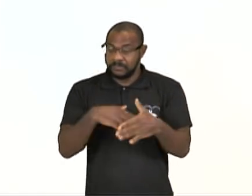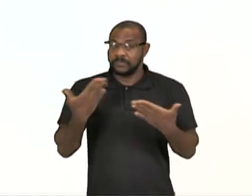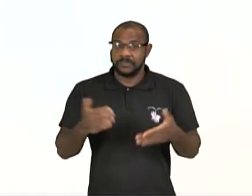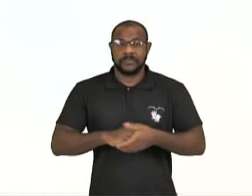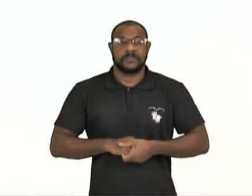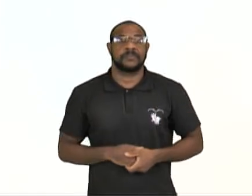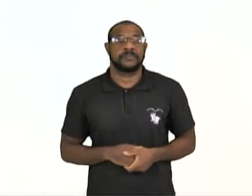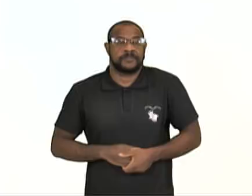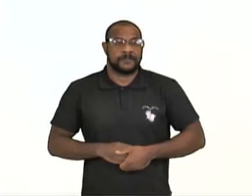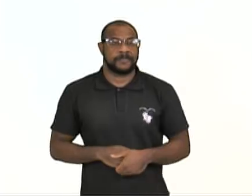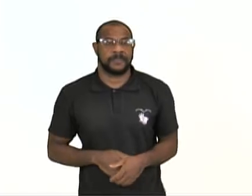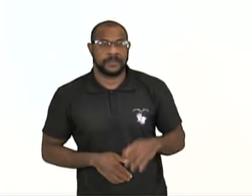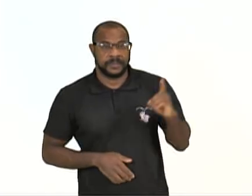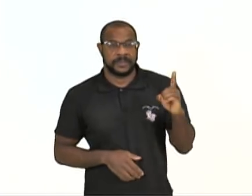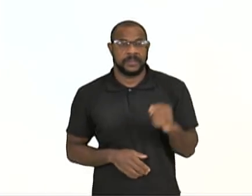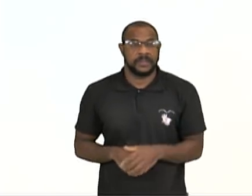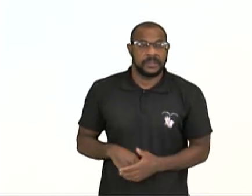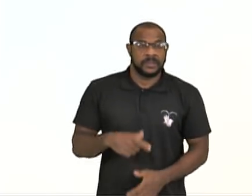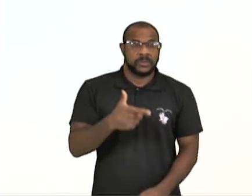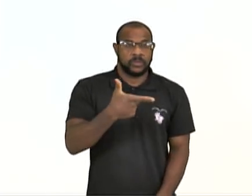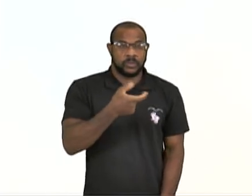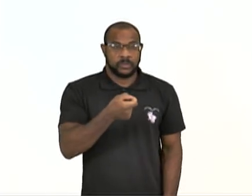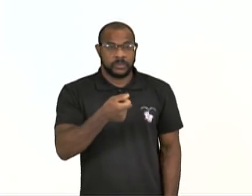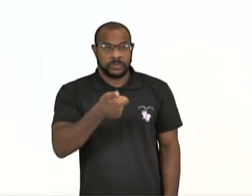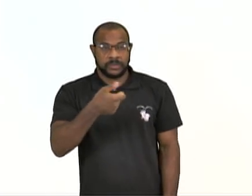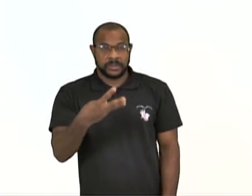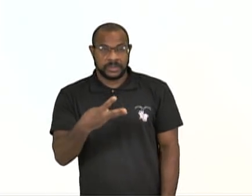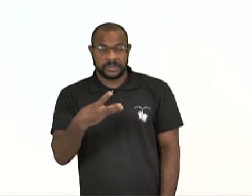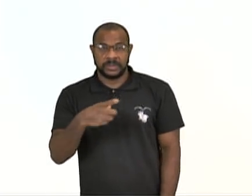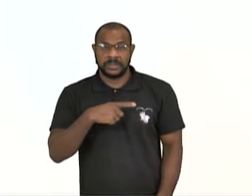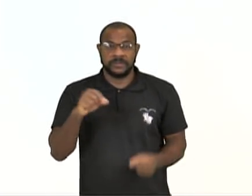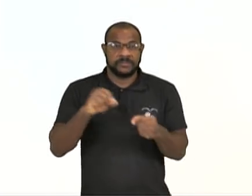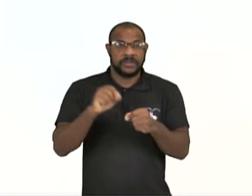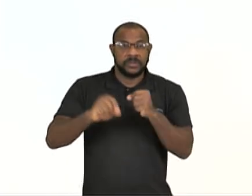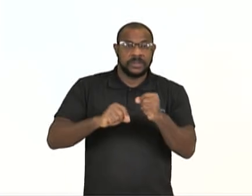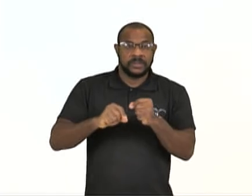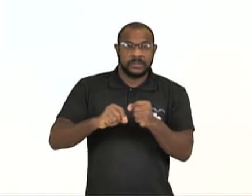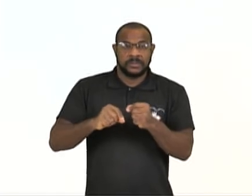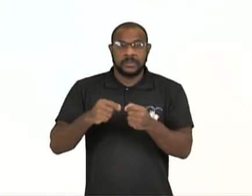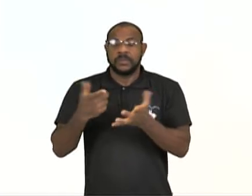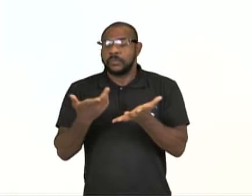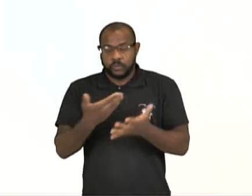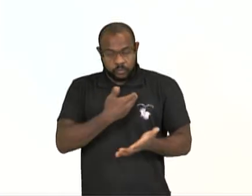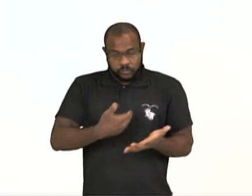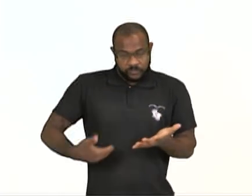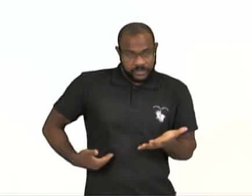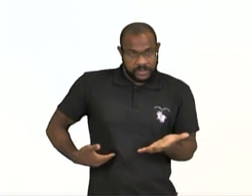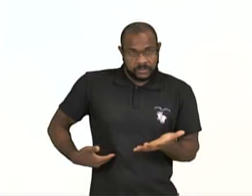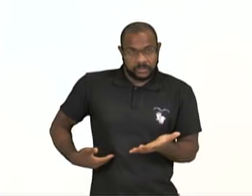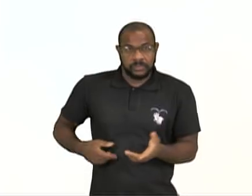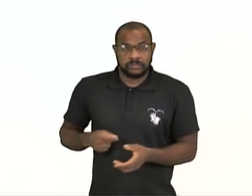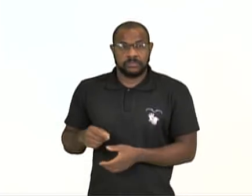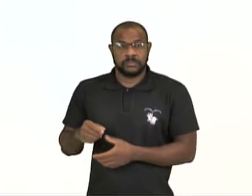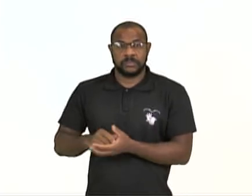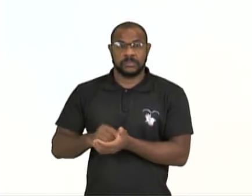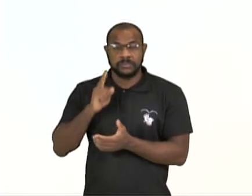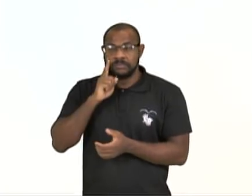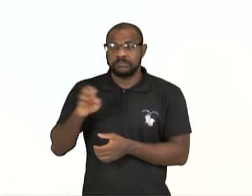2013, foi feito um referendo, onde o governo do Reino Unido opta pela